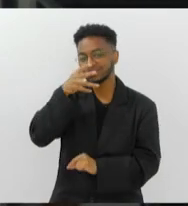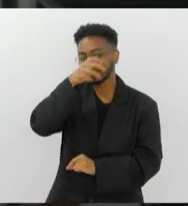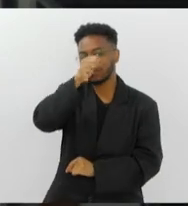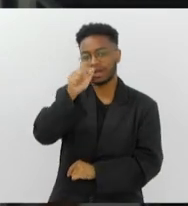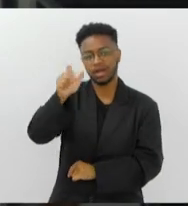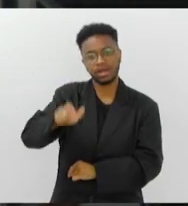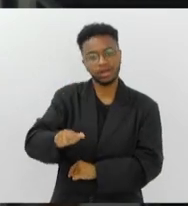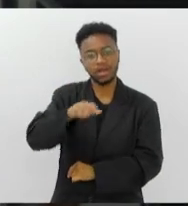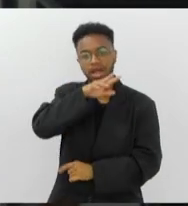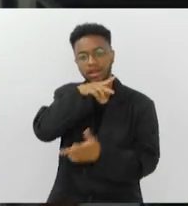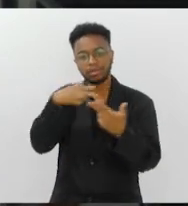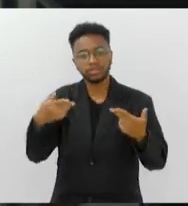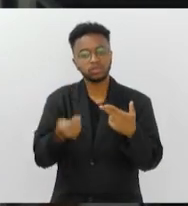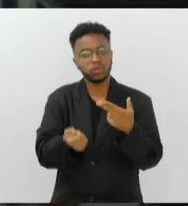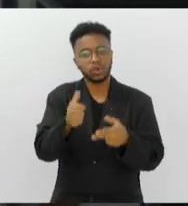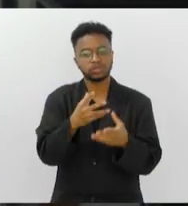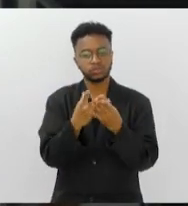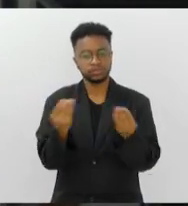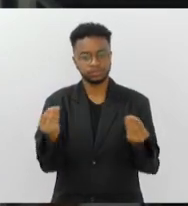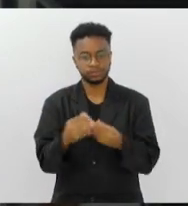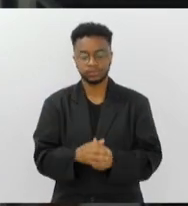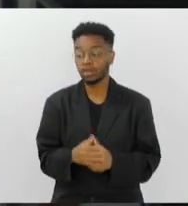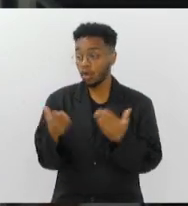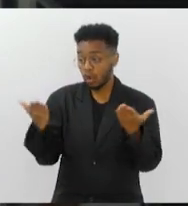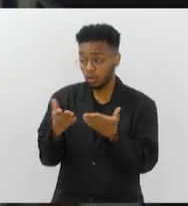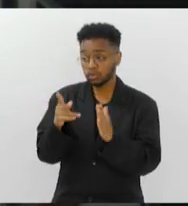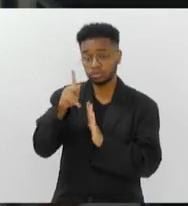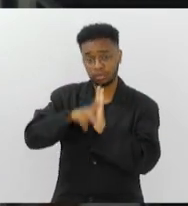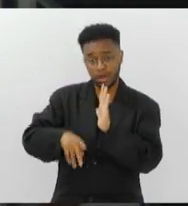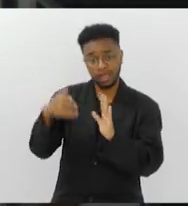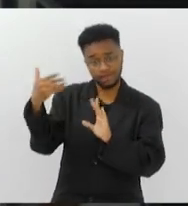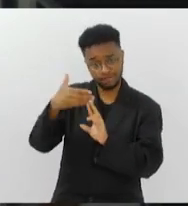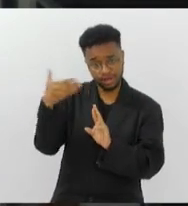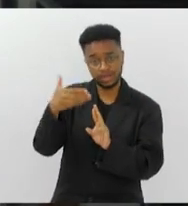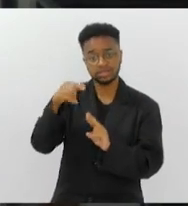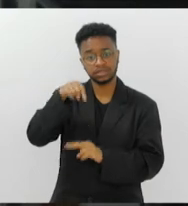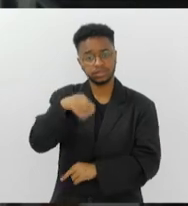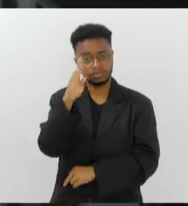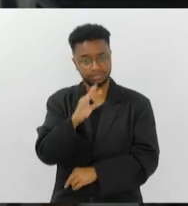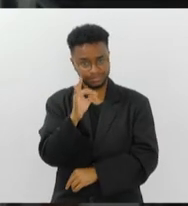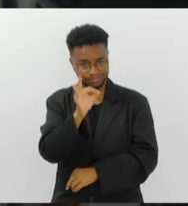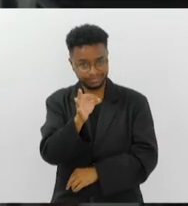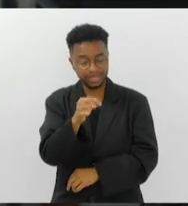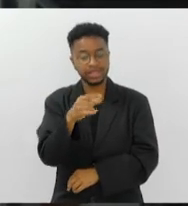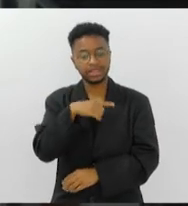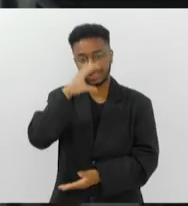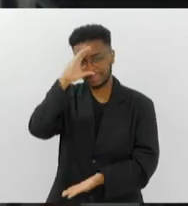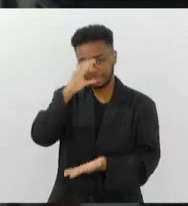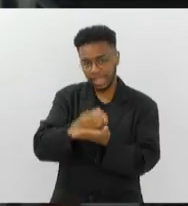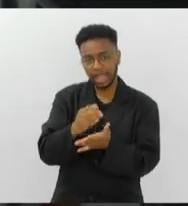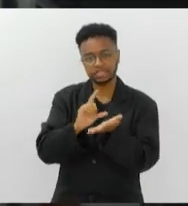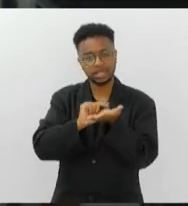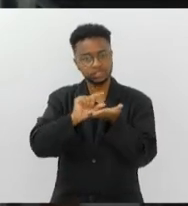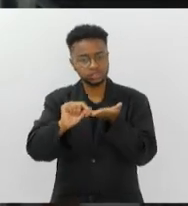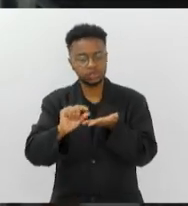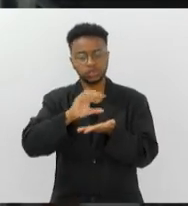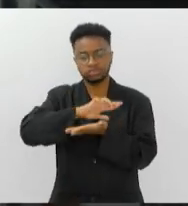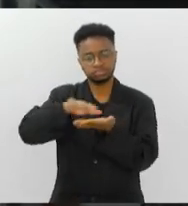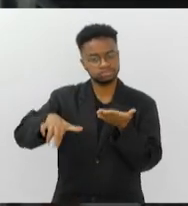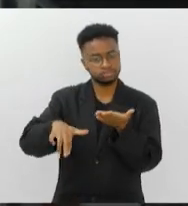cavalos marinhos que estavam desaparecendo. E hoje esse projeto é referência no Brasil com teses, artigos. E